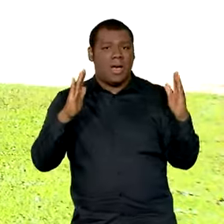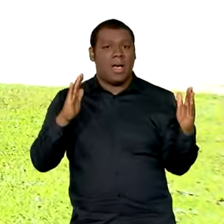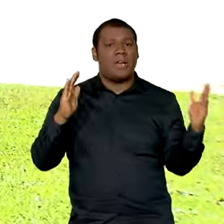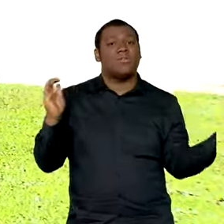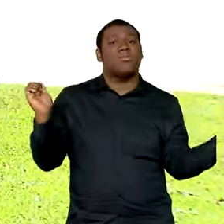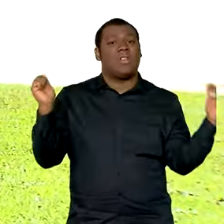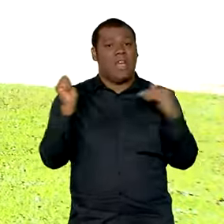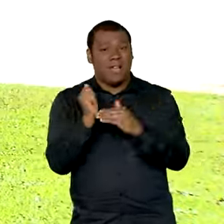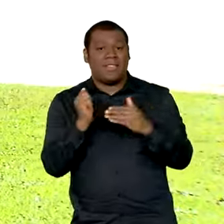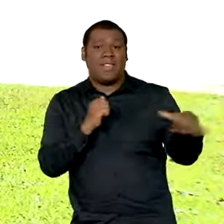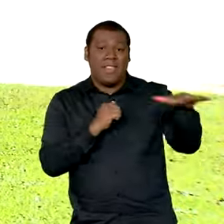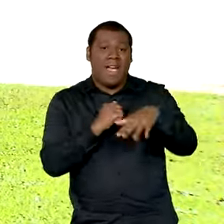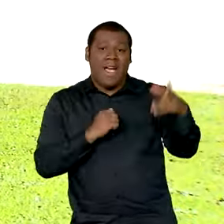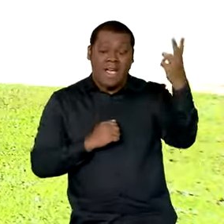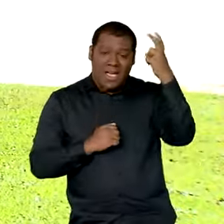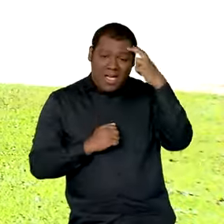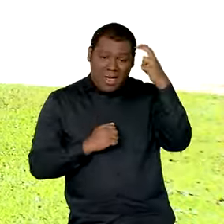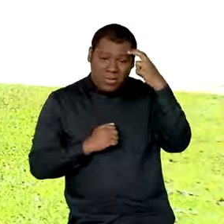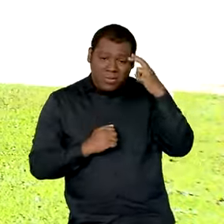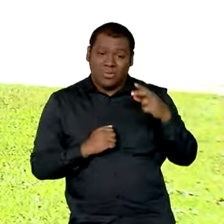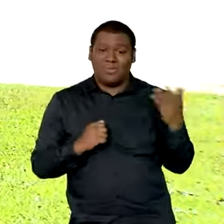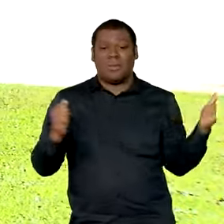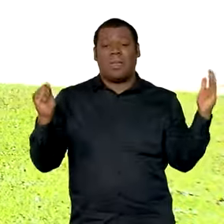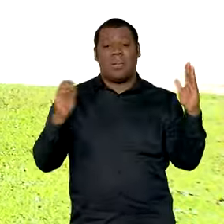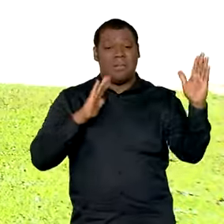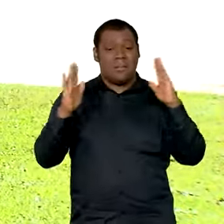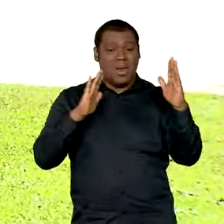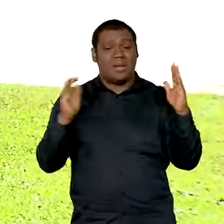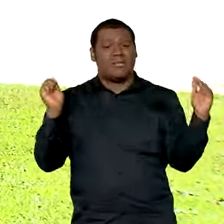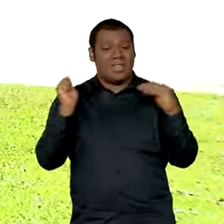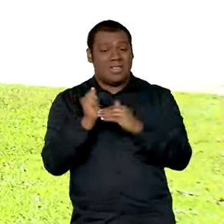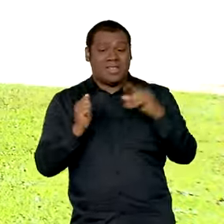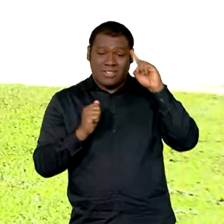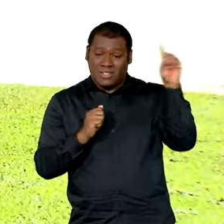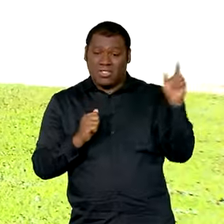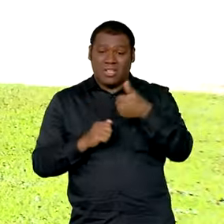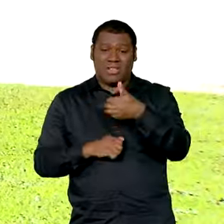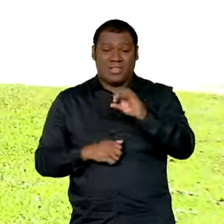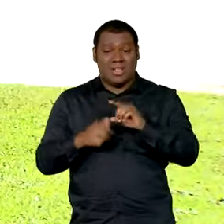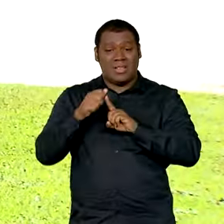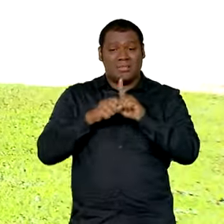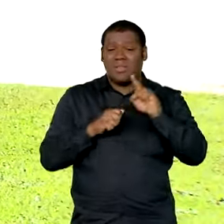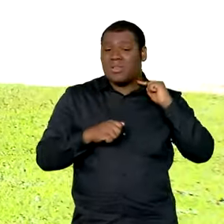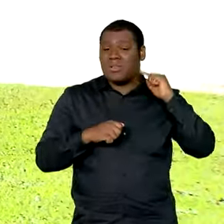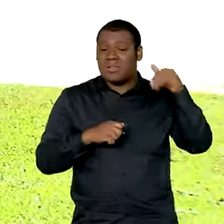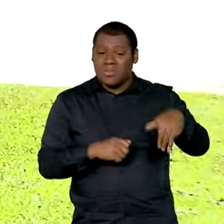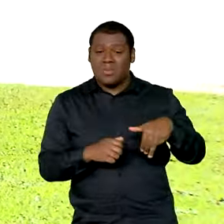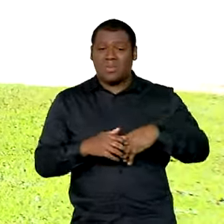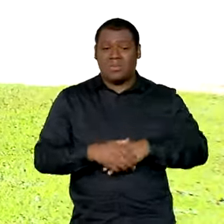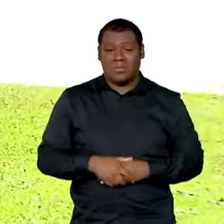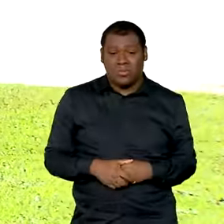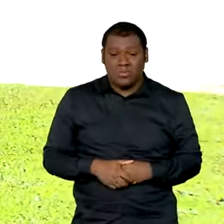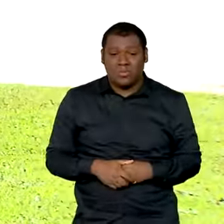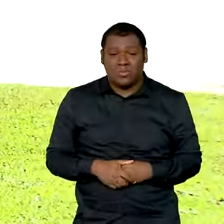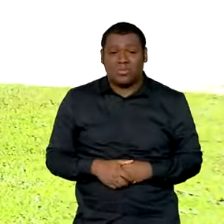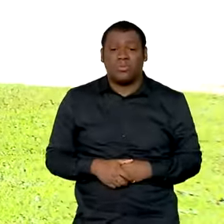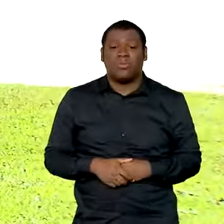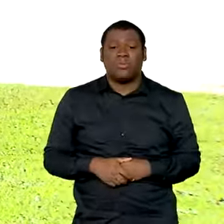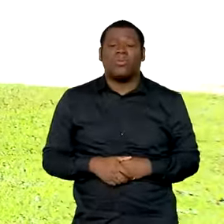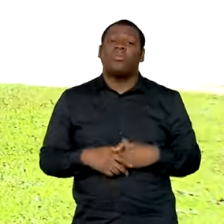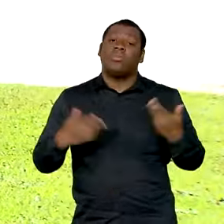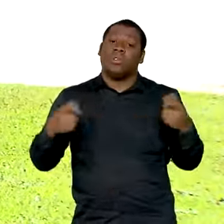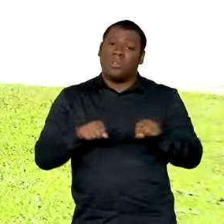cultura, a data final é dia 10 de maio. Essa data também é o último prazo para o envio das obras relacionadas ao Sistema Único de Saúde,